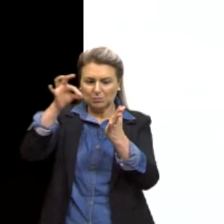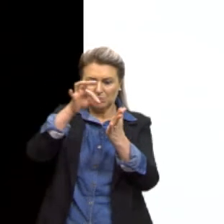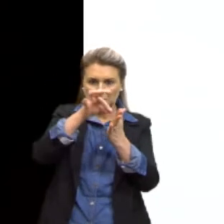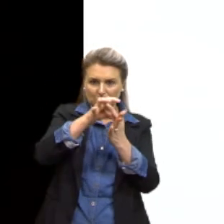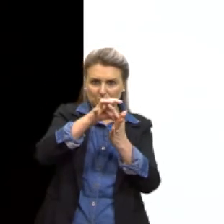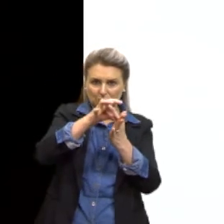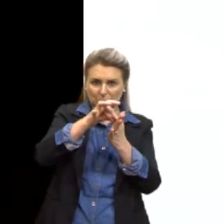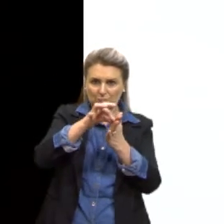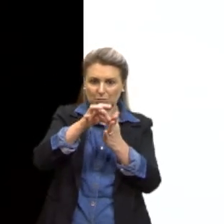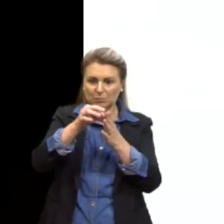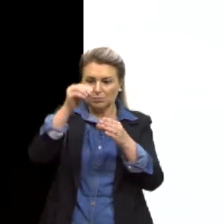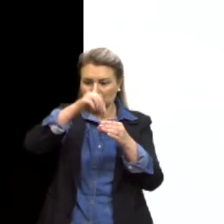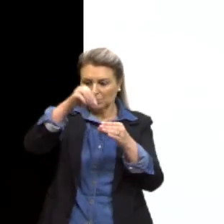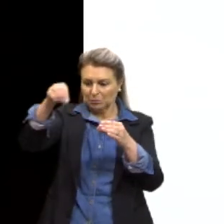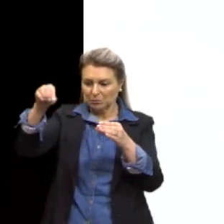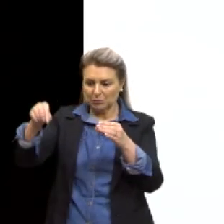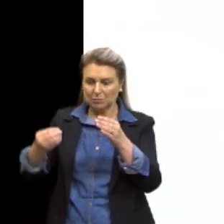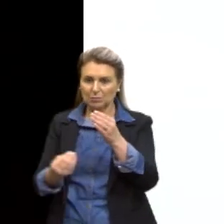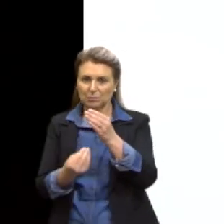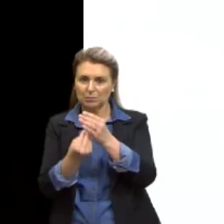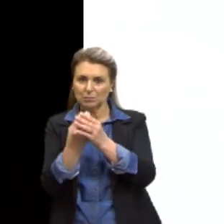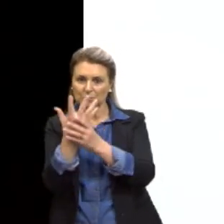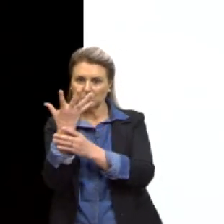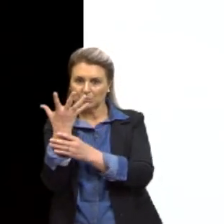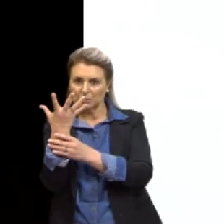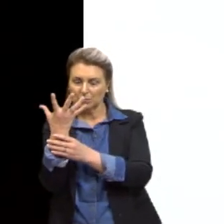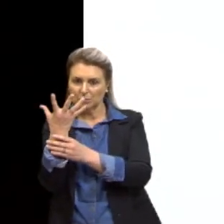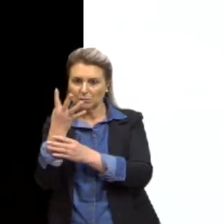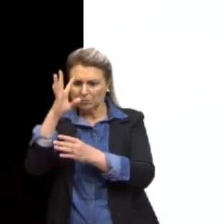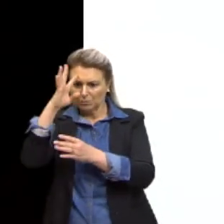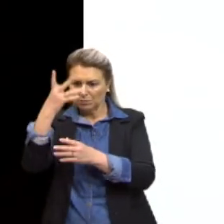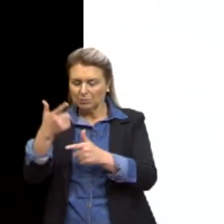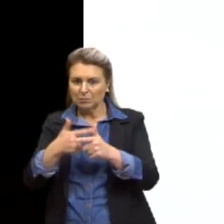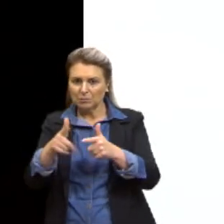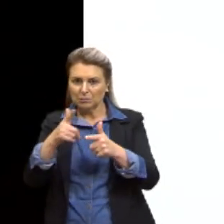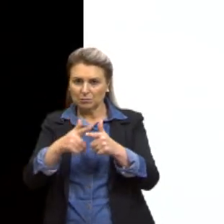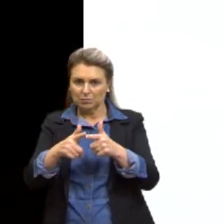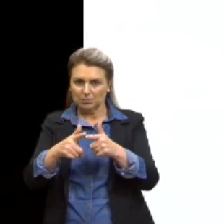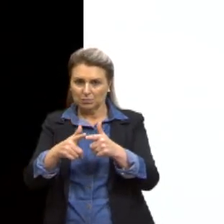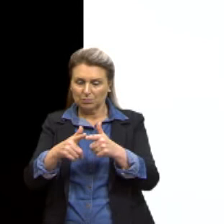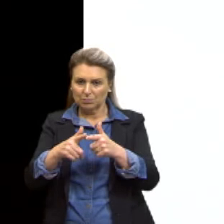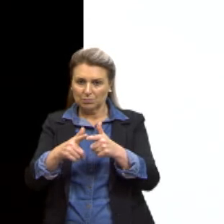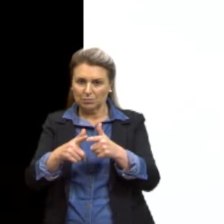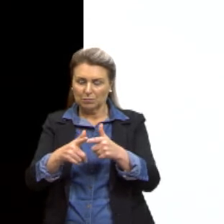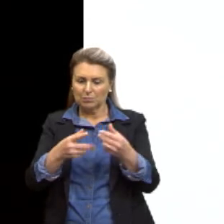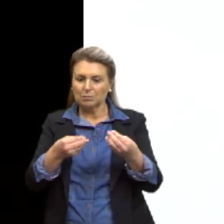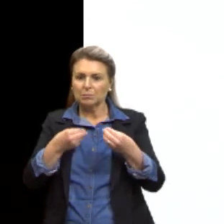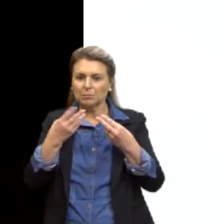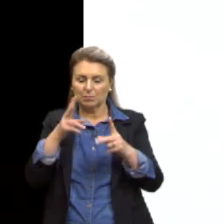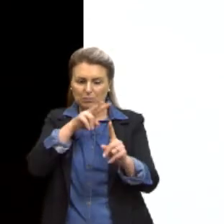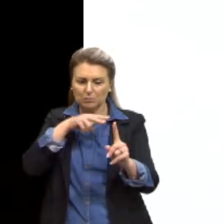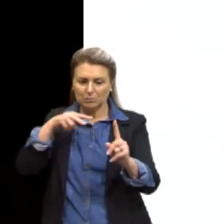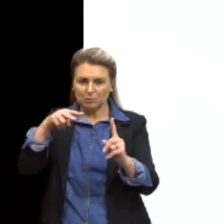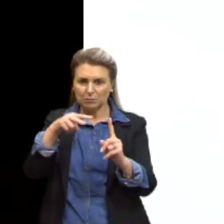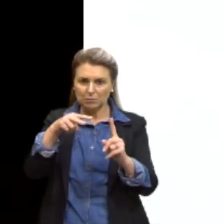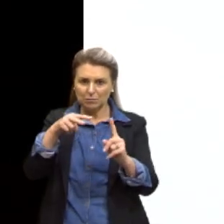resolvendo o problema. Do ponto de vista da biotecnologia, como essa planta?